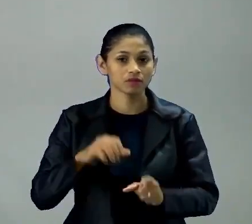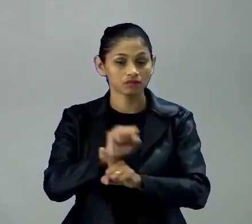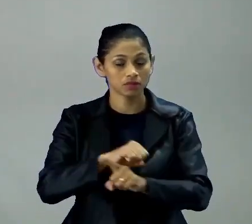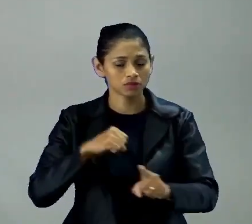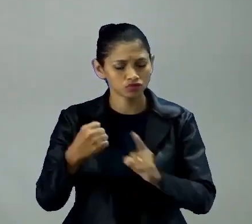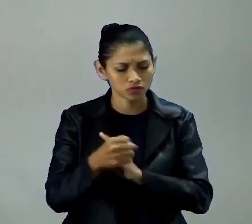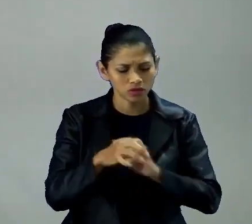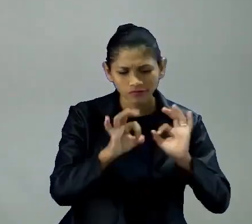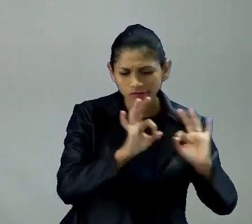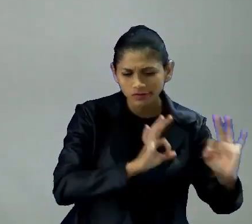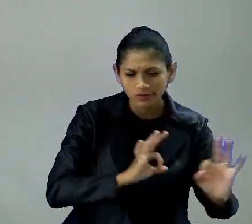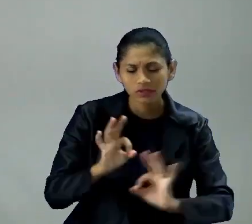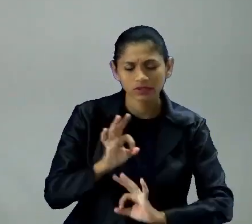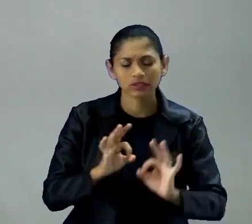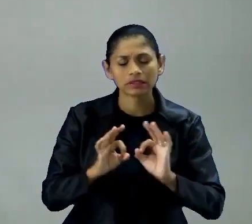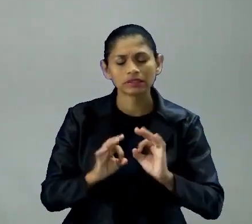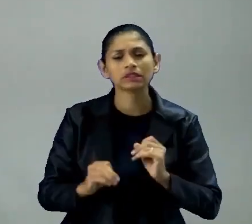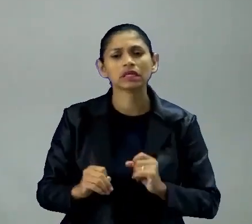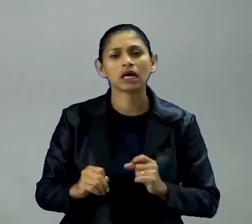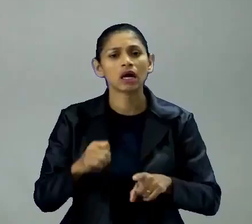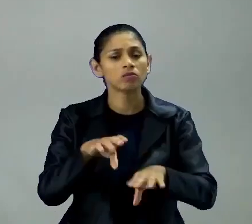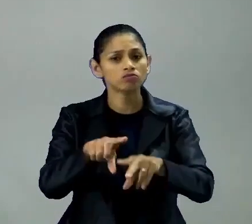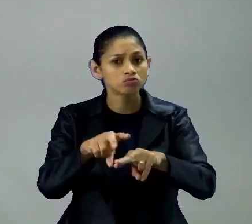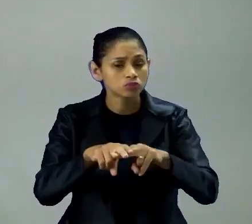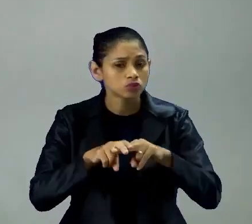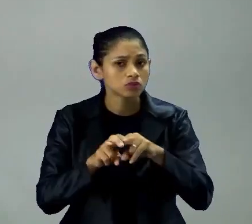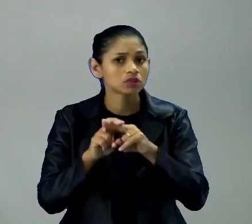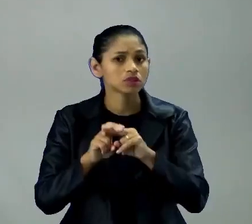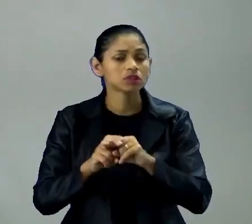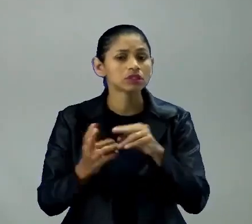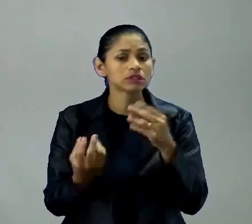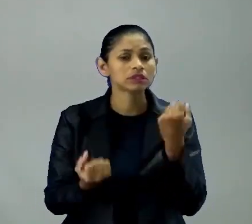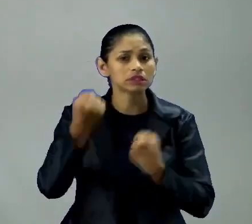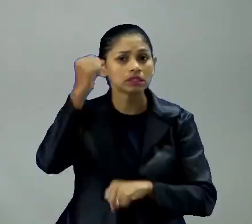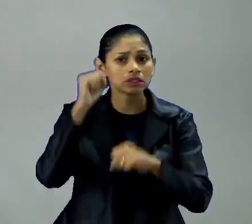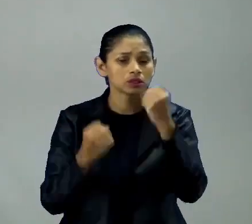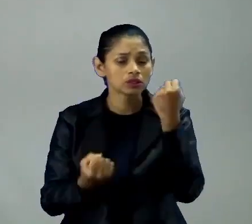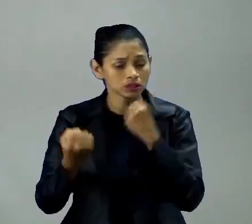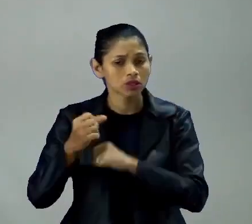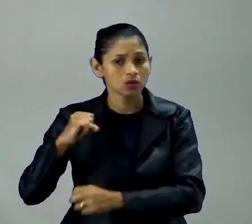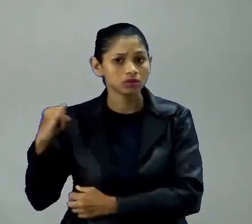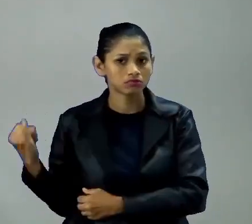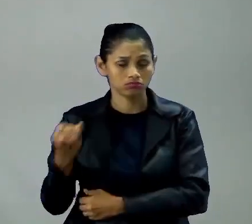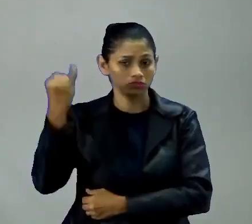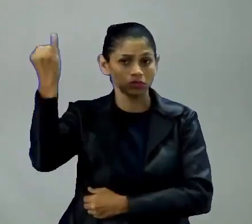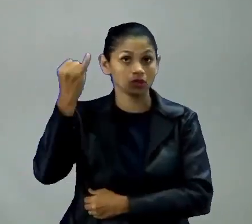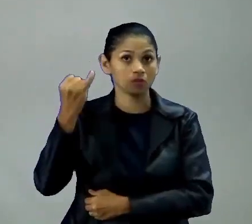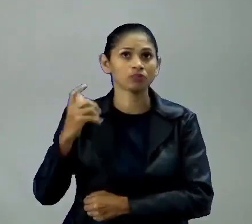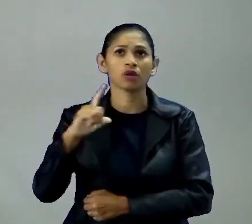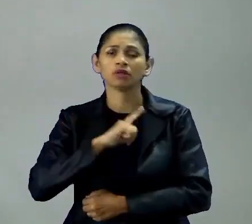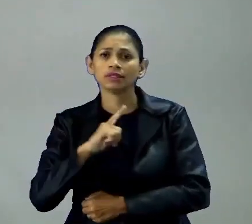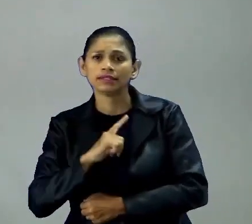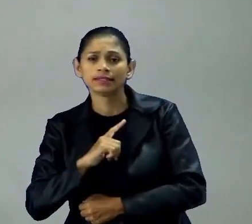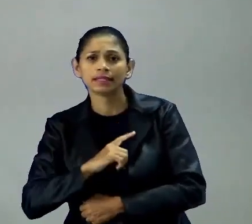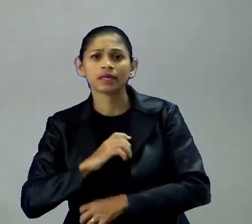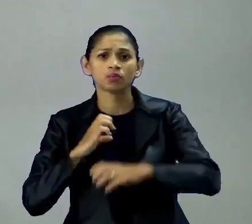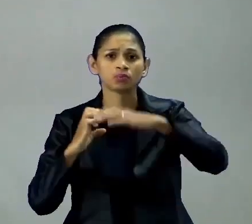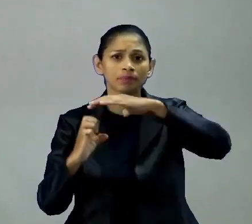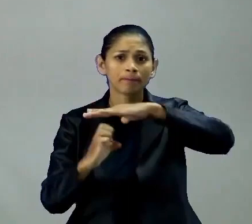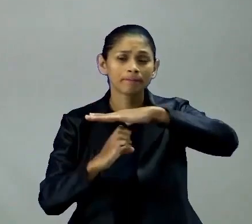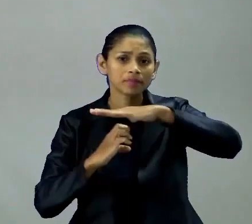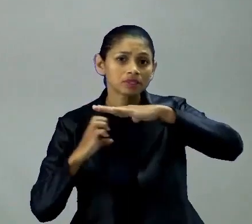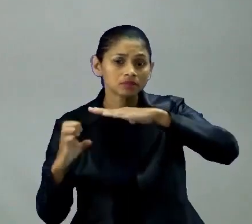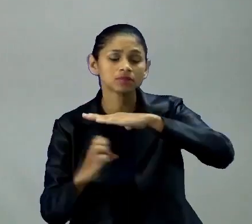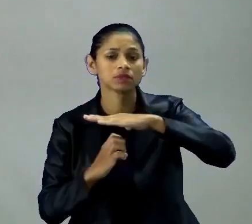organizando, né? Por exemplo, tem uma fábrica, lá vai ter o quê? Oportunidades de emprego e é o que que acontece?